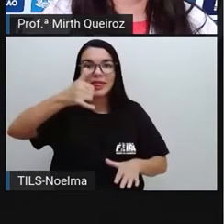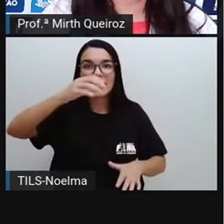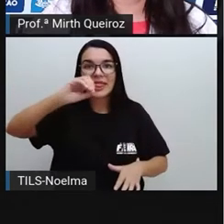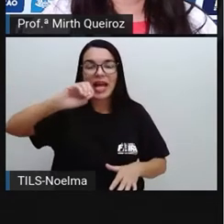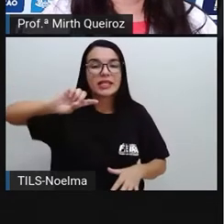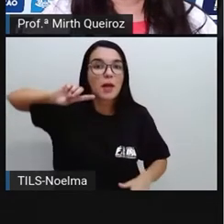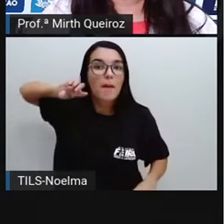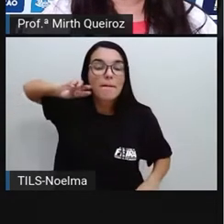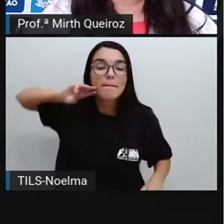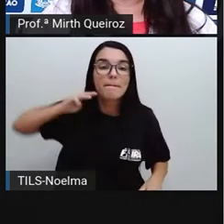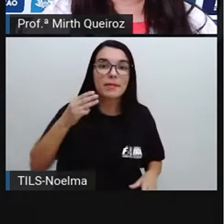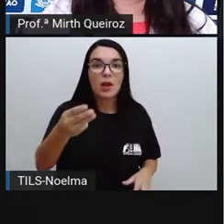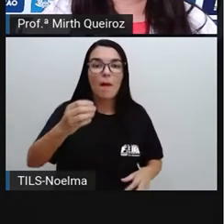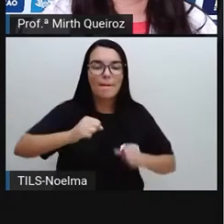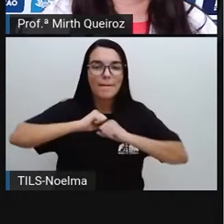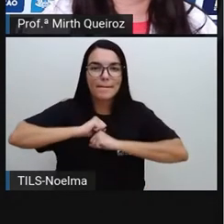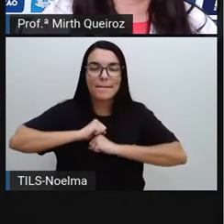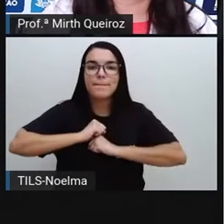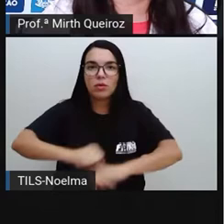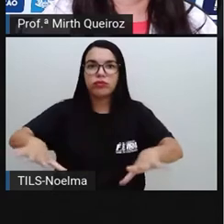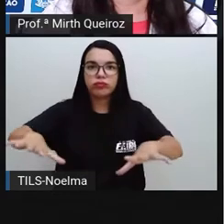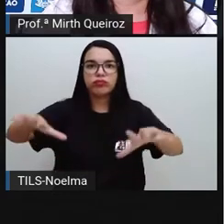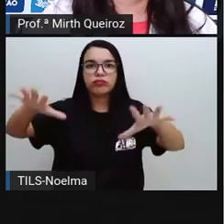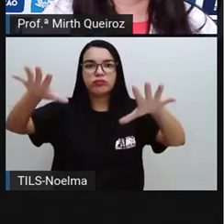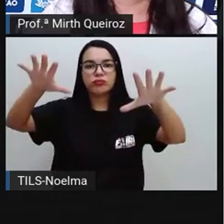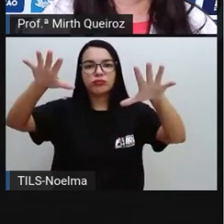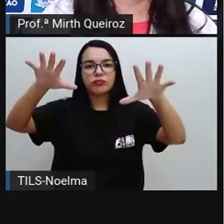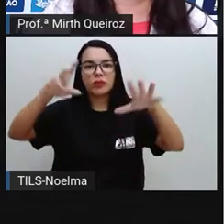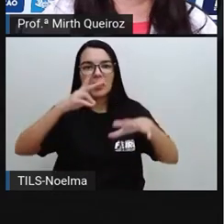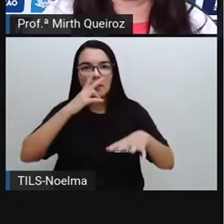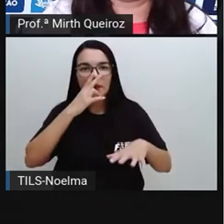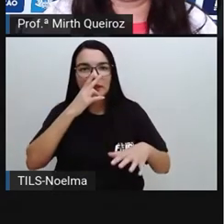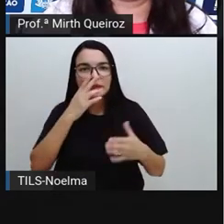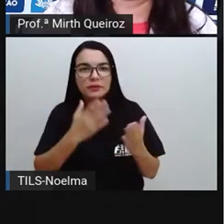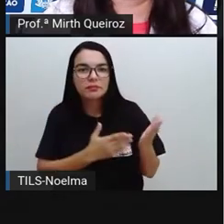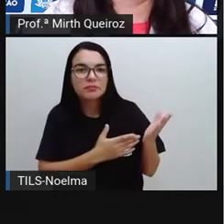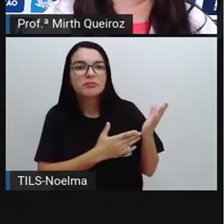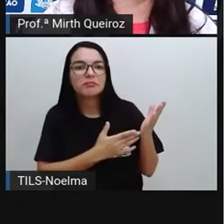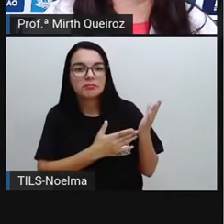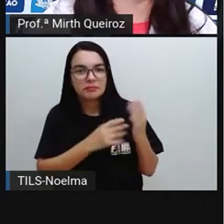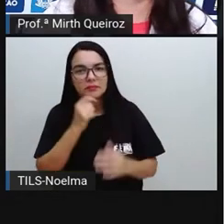10 mil bombas lançadas como a Hiroshima.